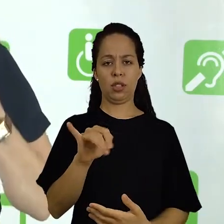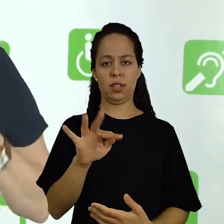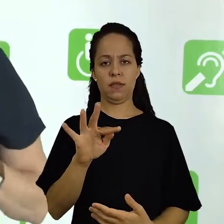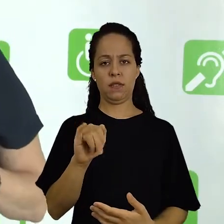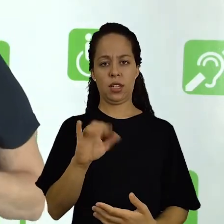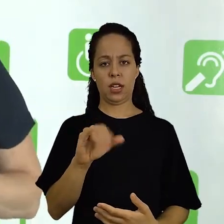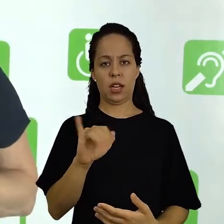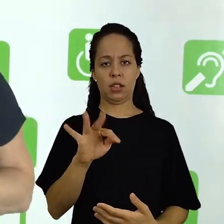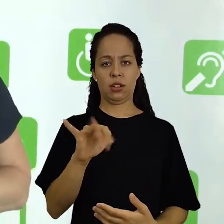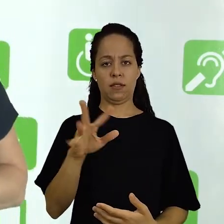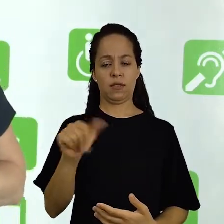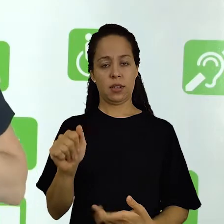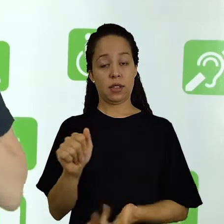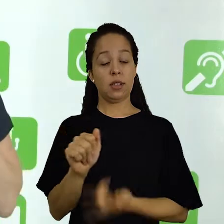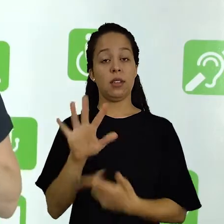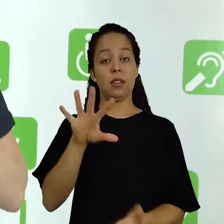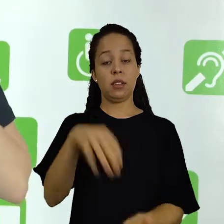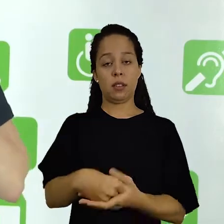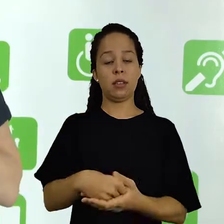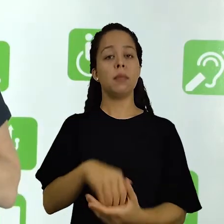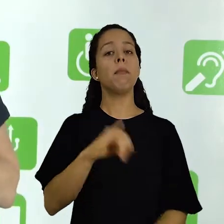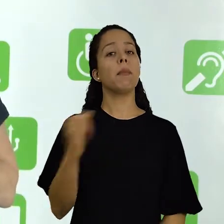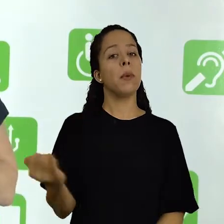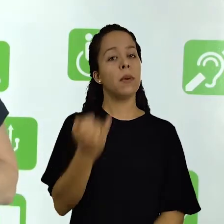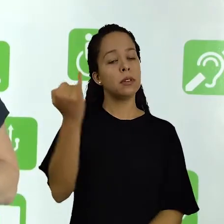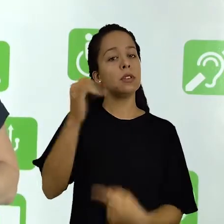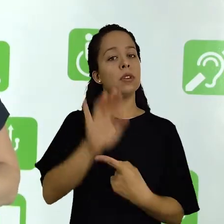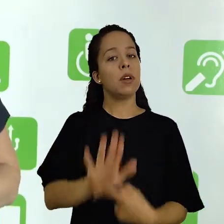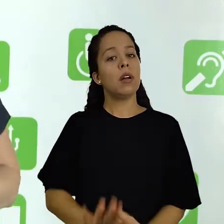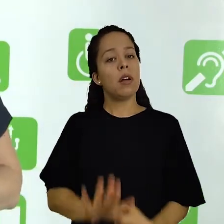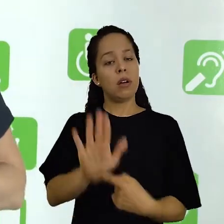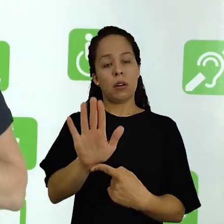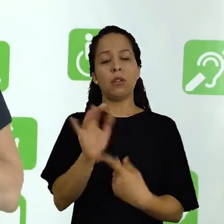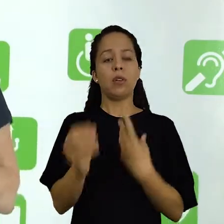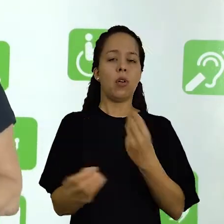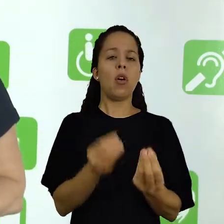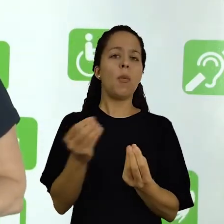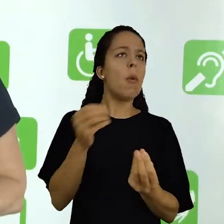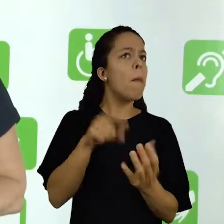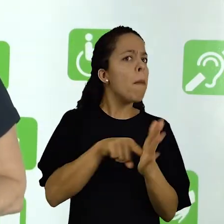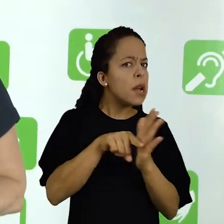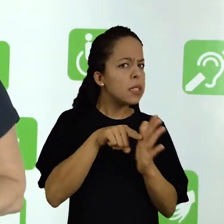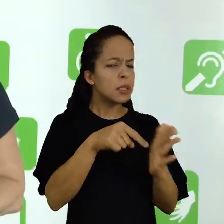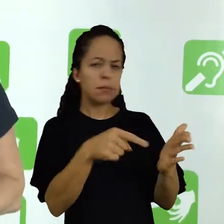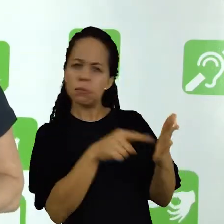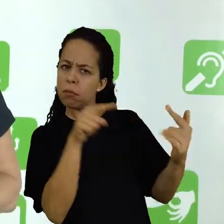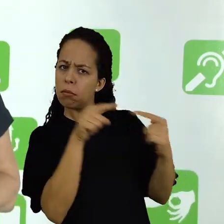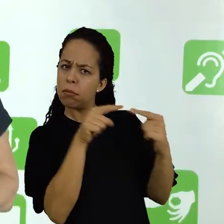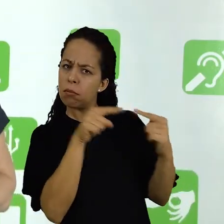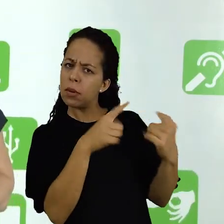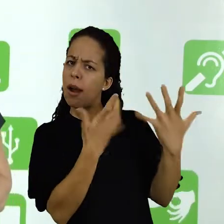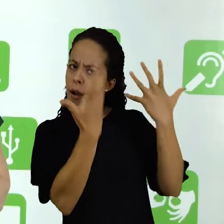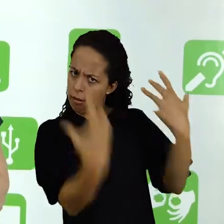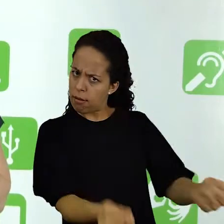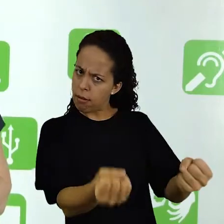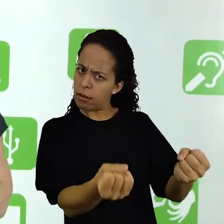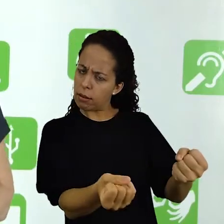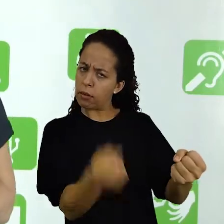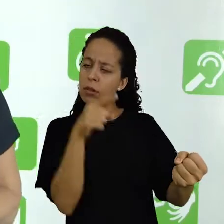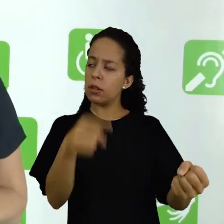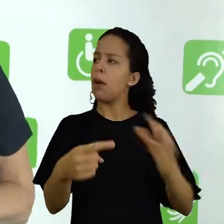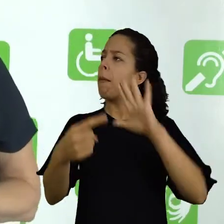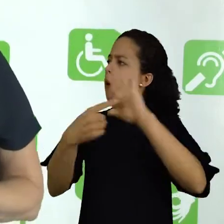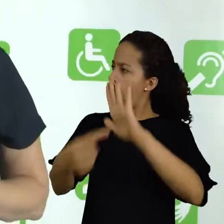que contribui muito diretamente para a aceitação dessa pesquisa, pois é com a